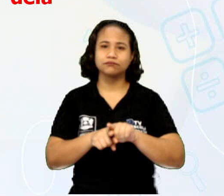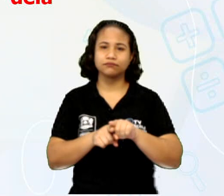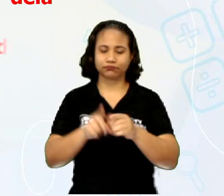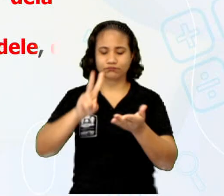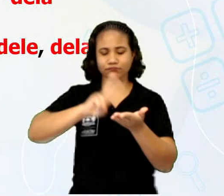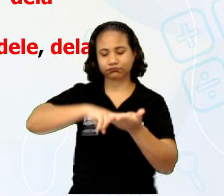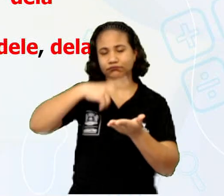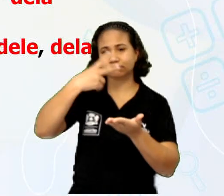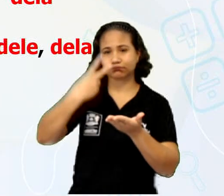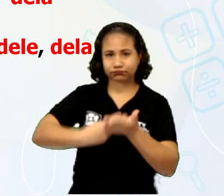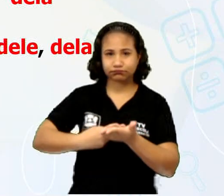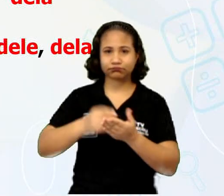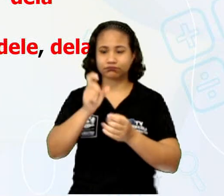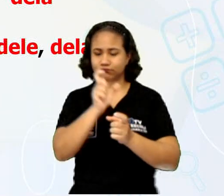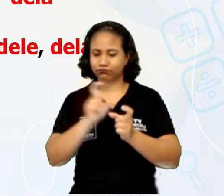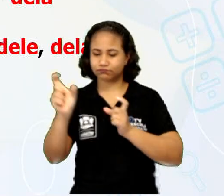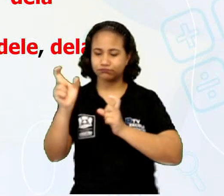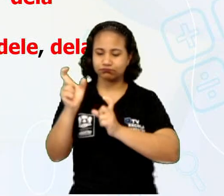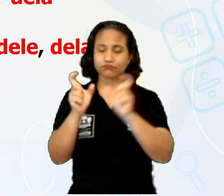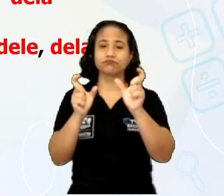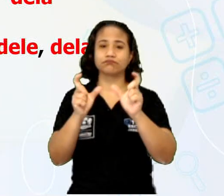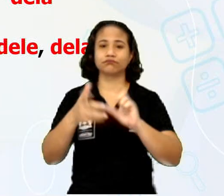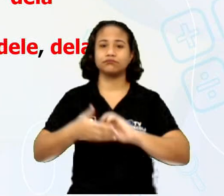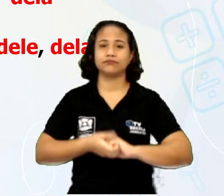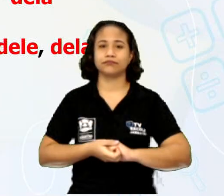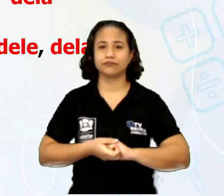minha, teu ou tua, dele ou dela.